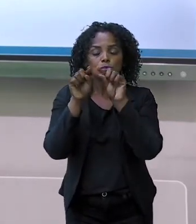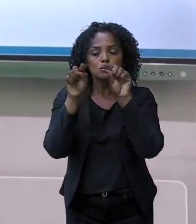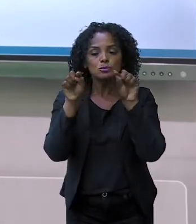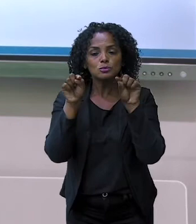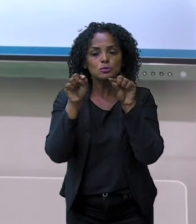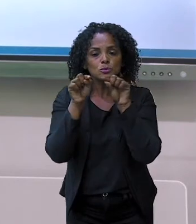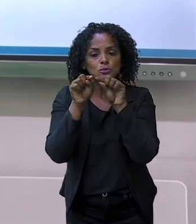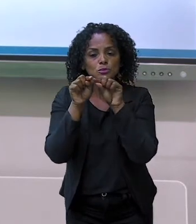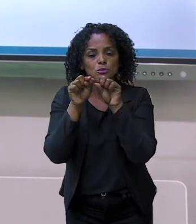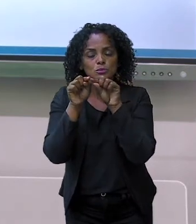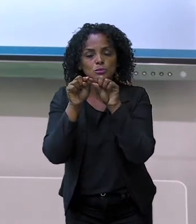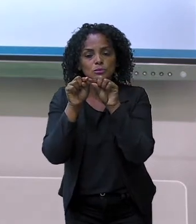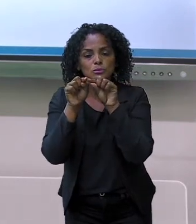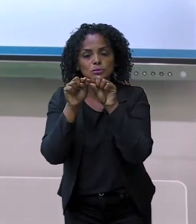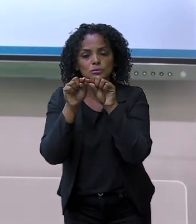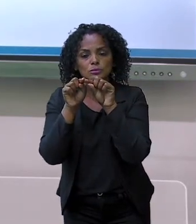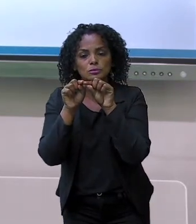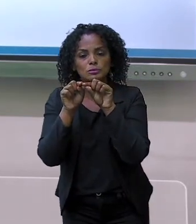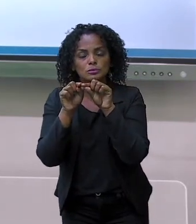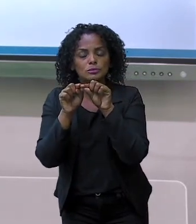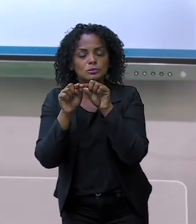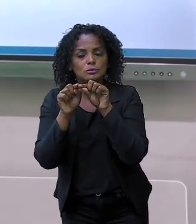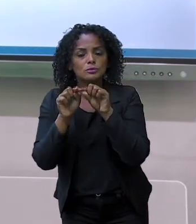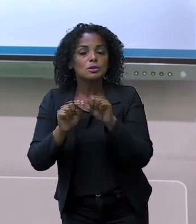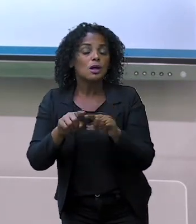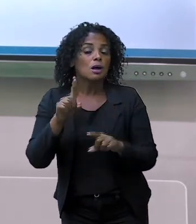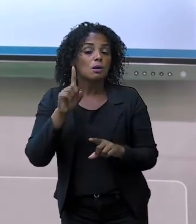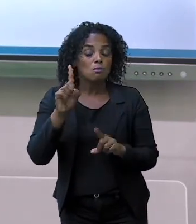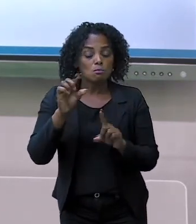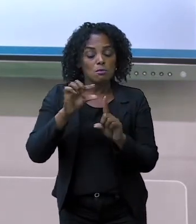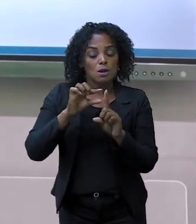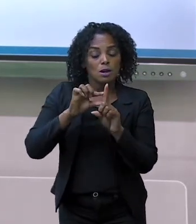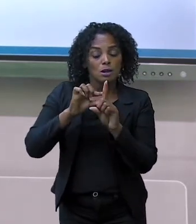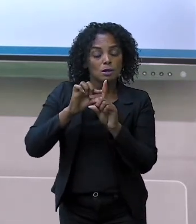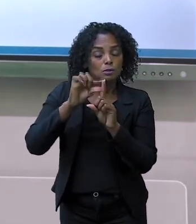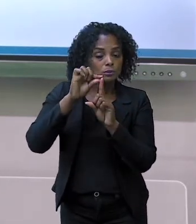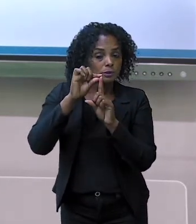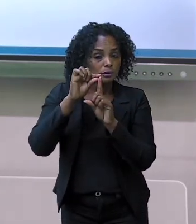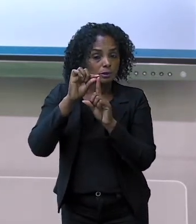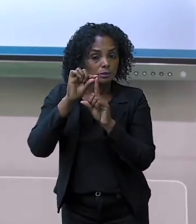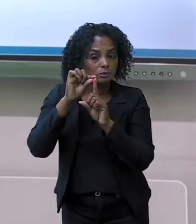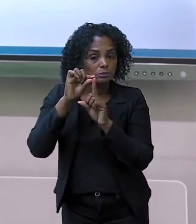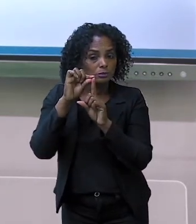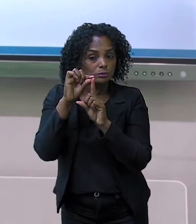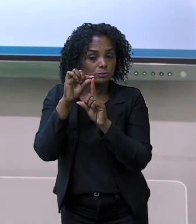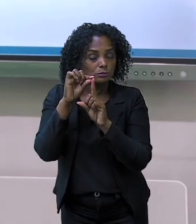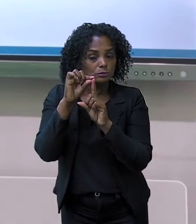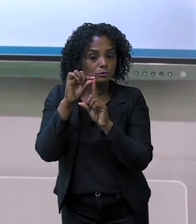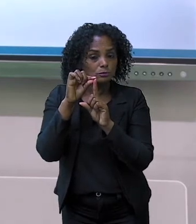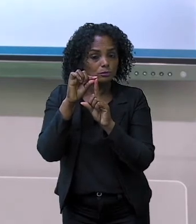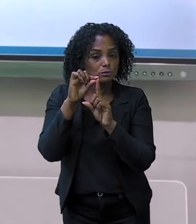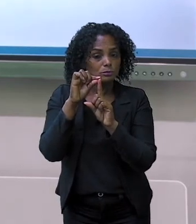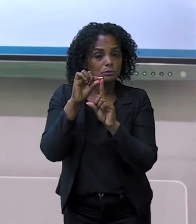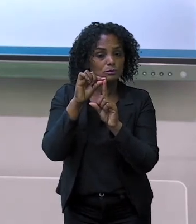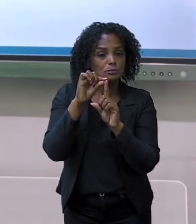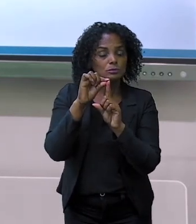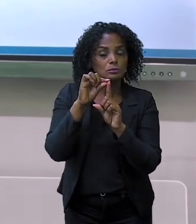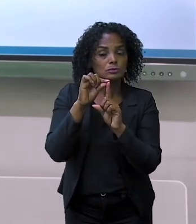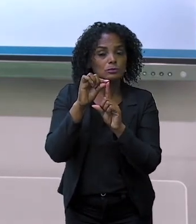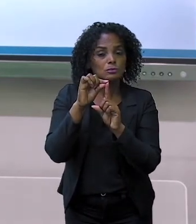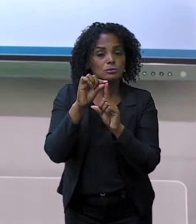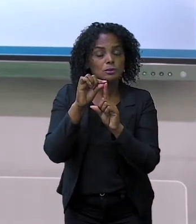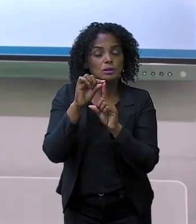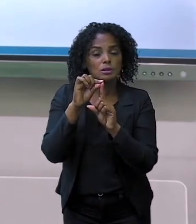unidade, certo? O cubo é o mesmo que uma unidade. Então, se eu tenho